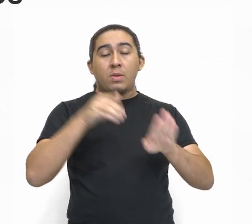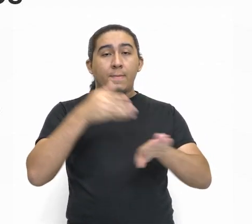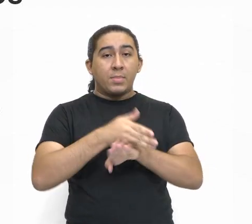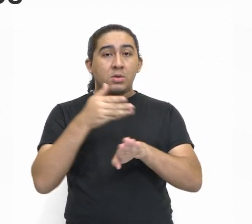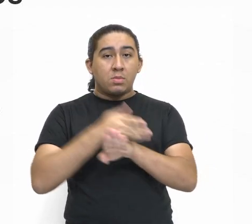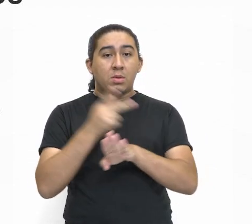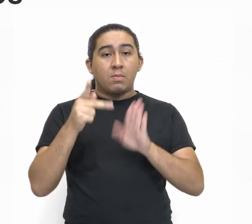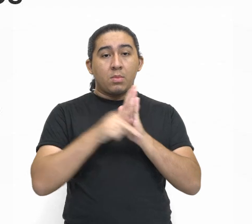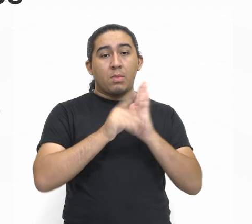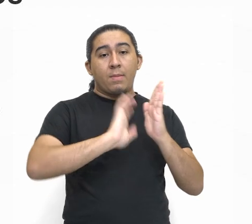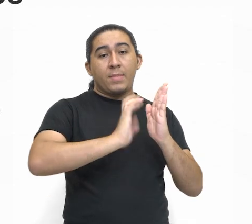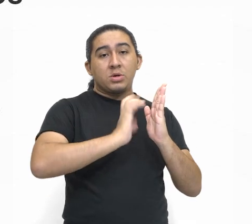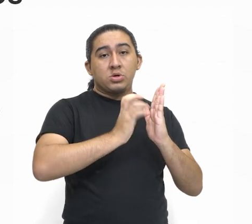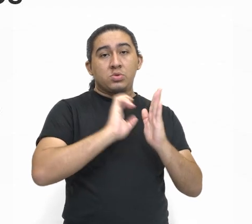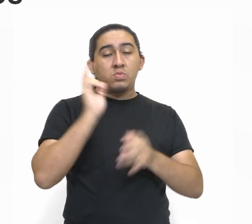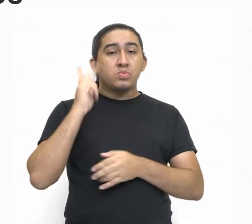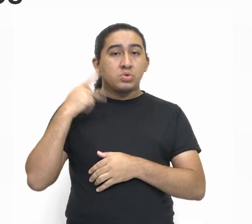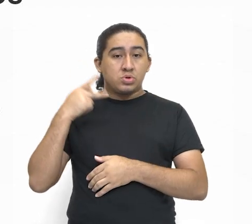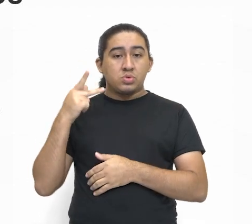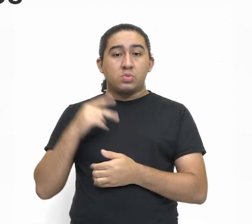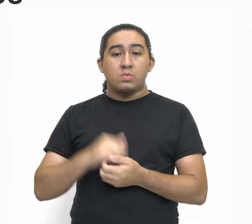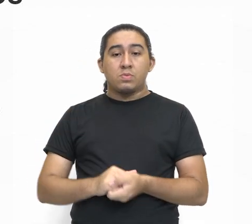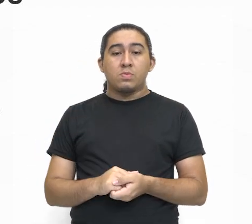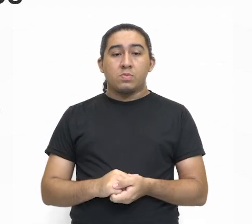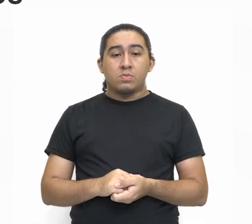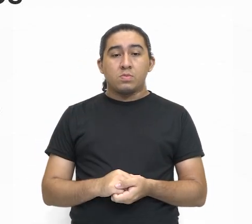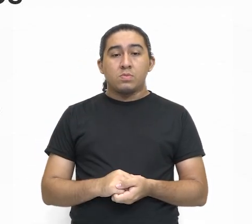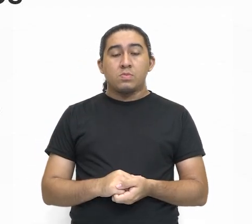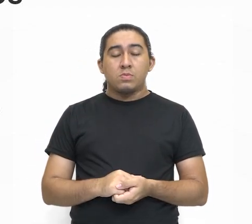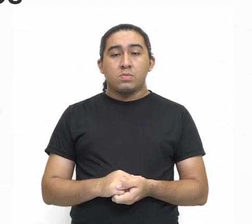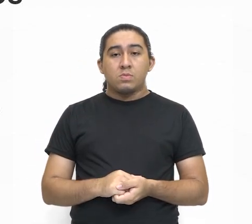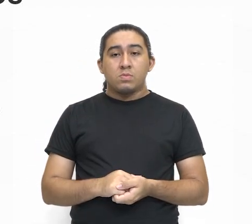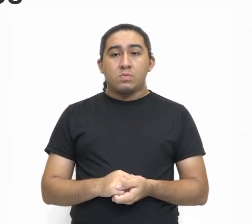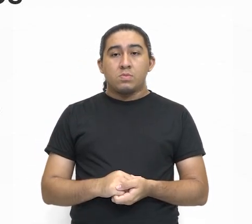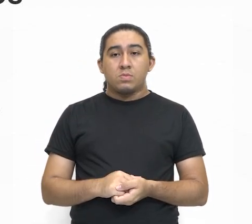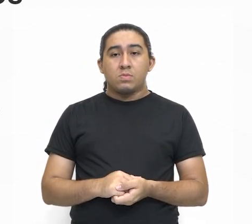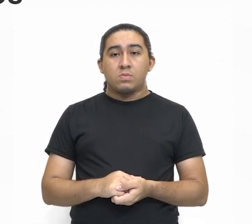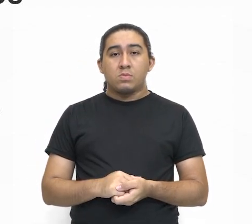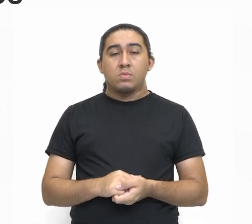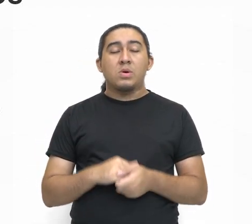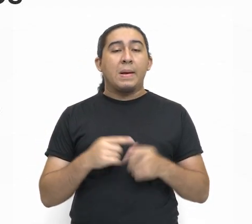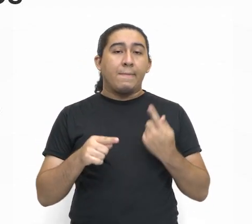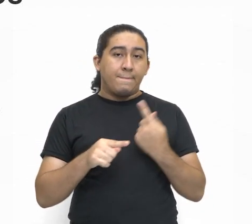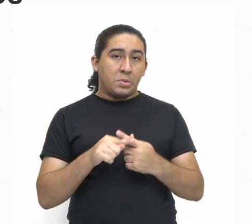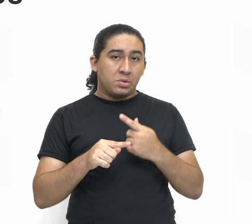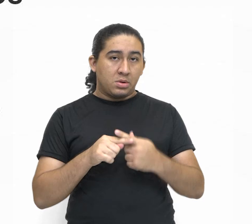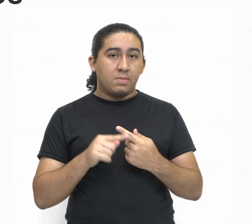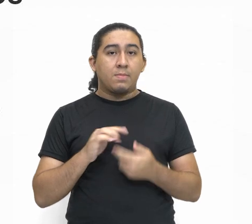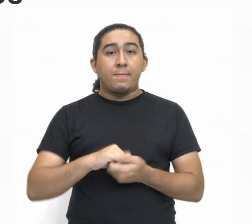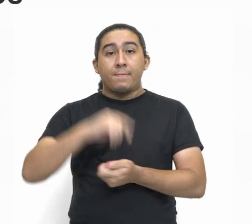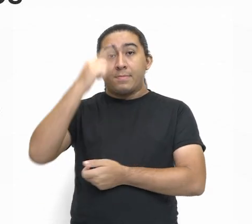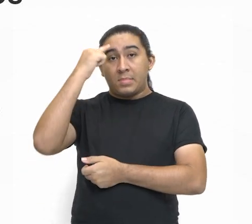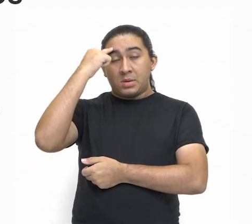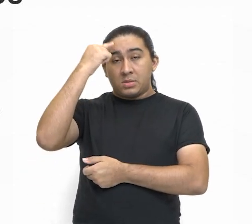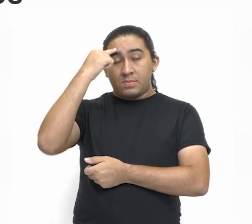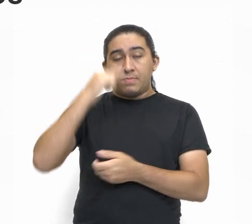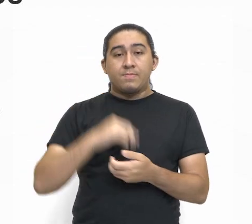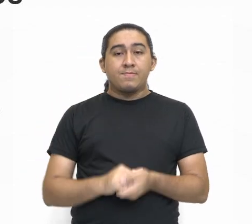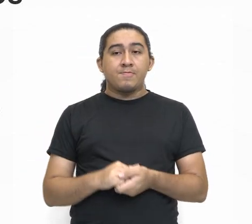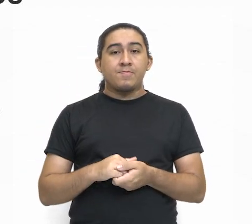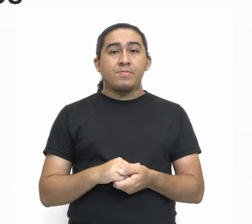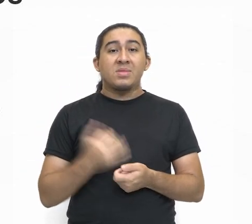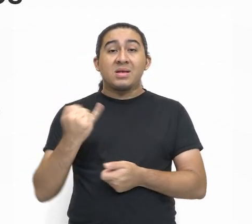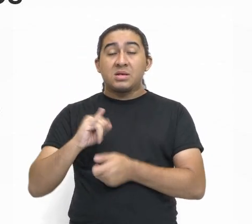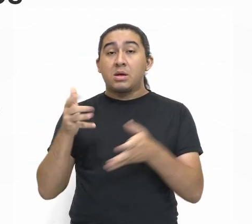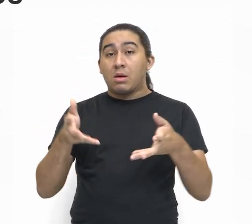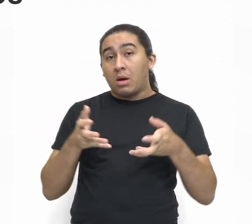partidos políticos. Porque, quer queiramos ou não participar